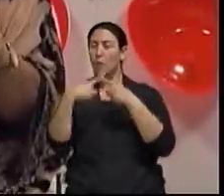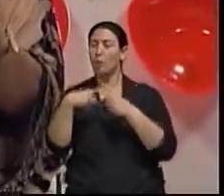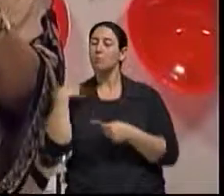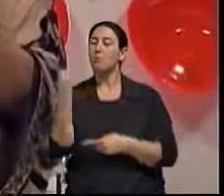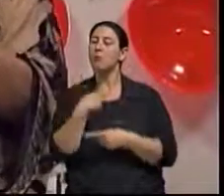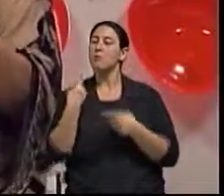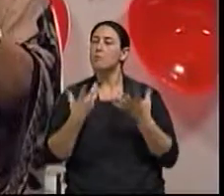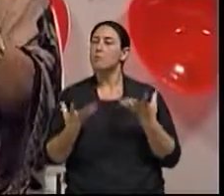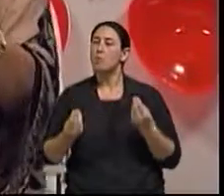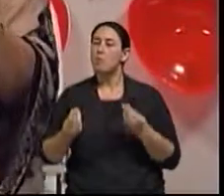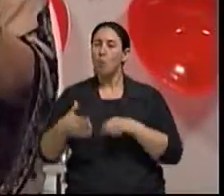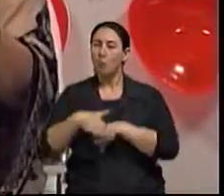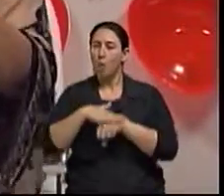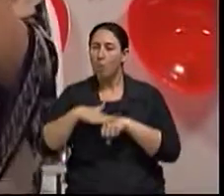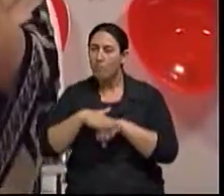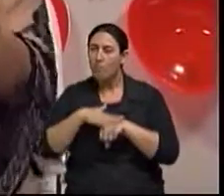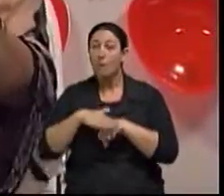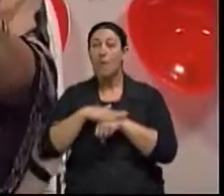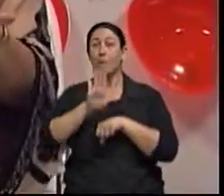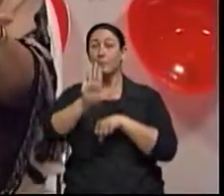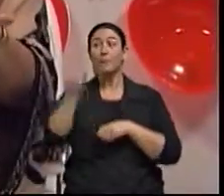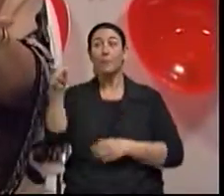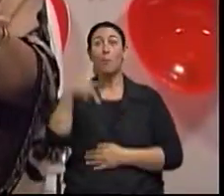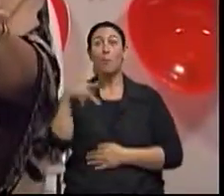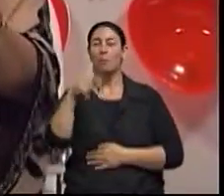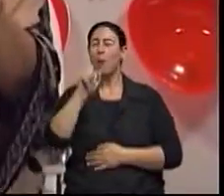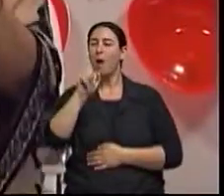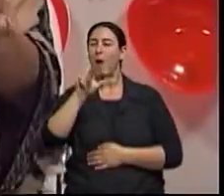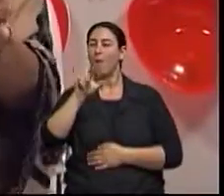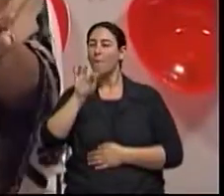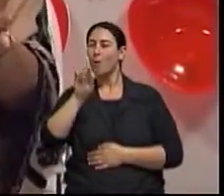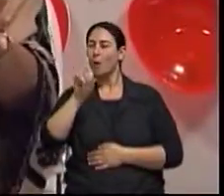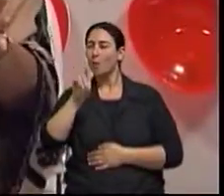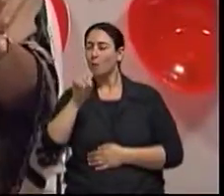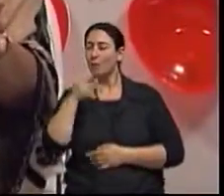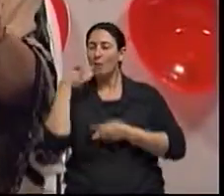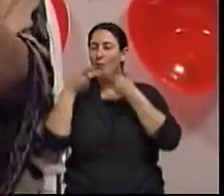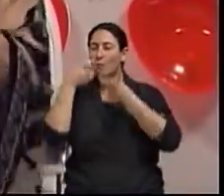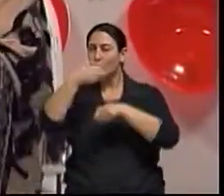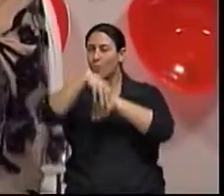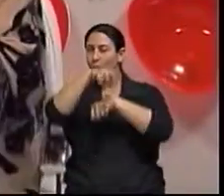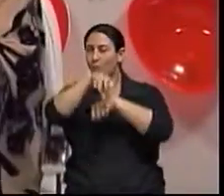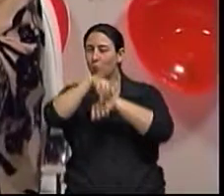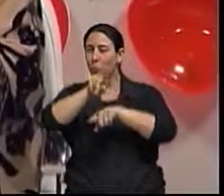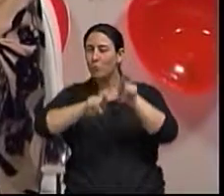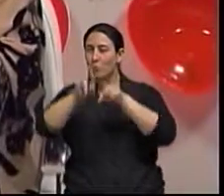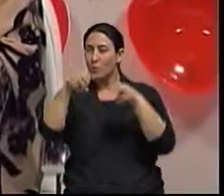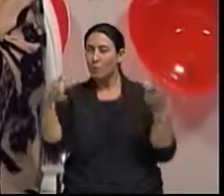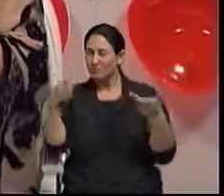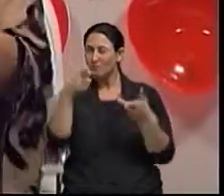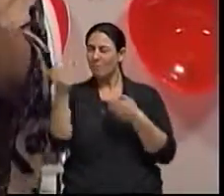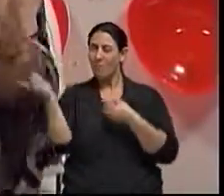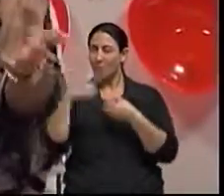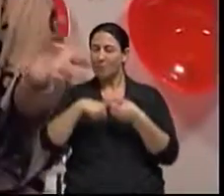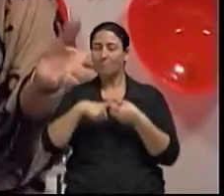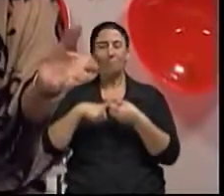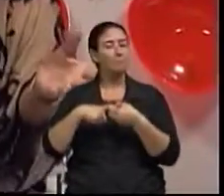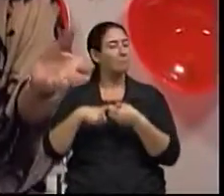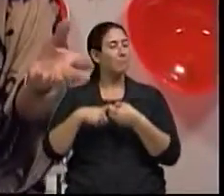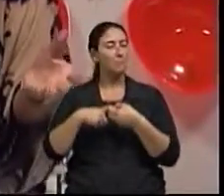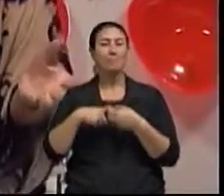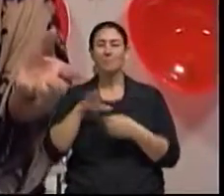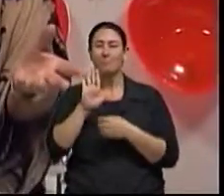o conversar, o professor Alfredo vai, inclusive, começar a dar umas dicas para a gente e é claro que eu tenho certeza que vocês vão querer que eles voltem, porque